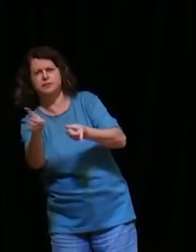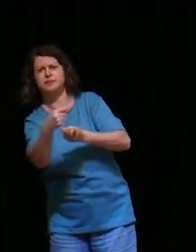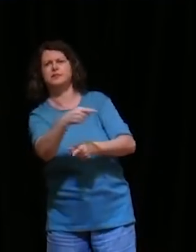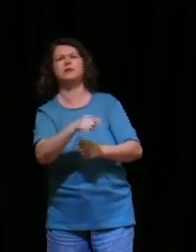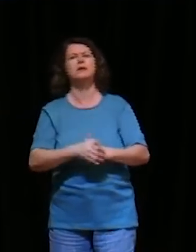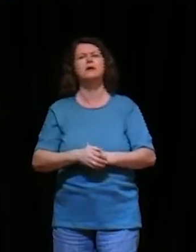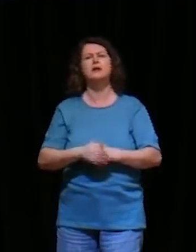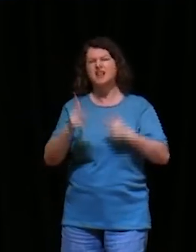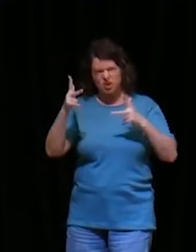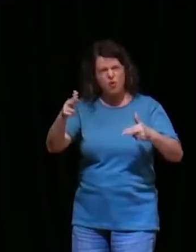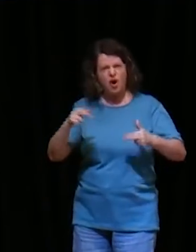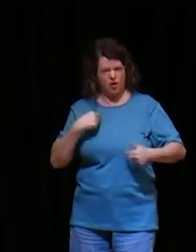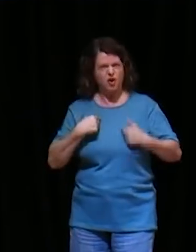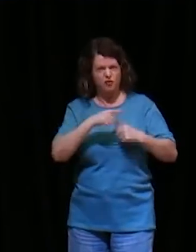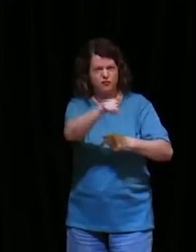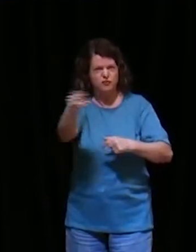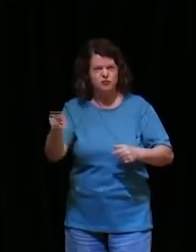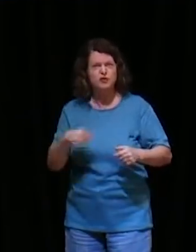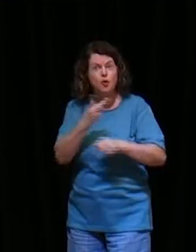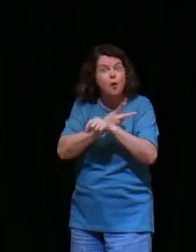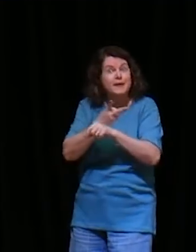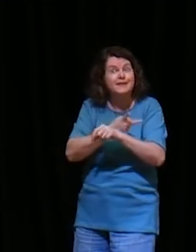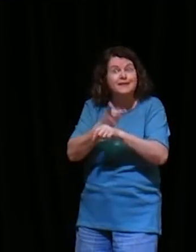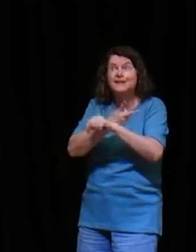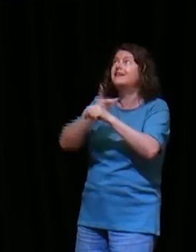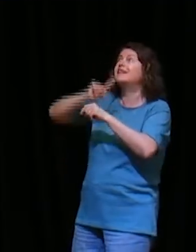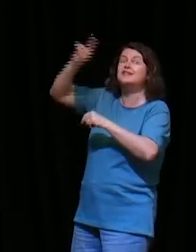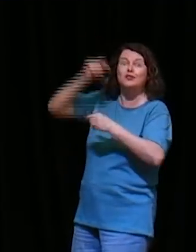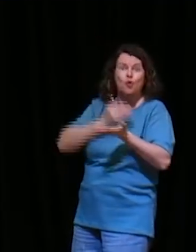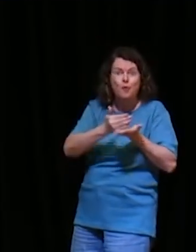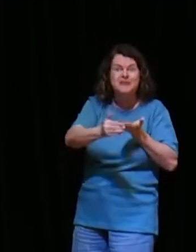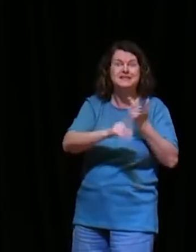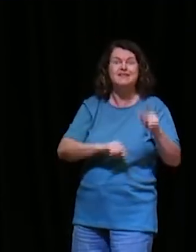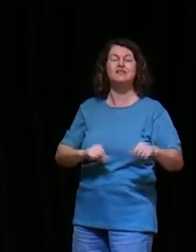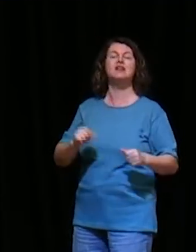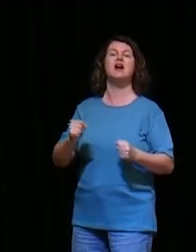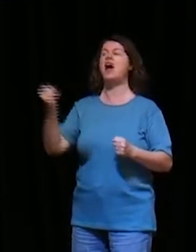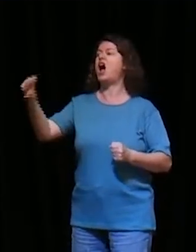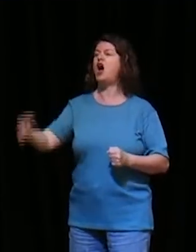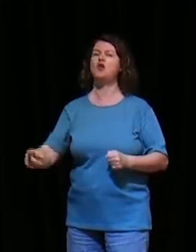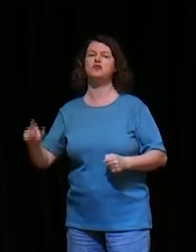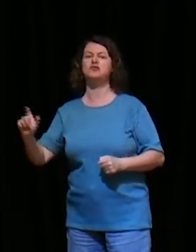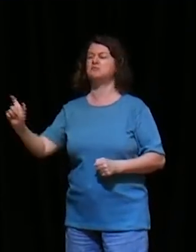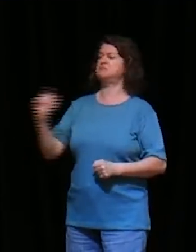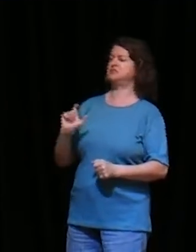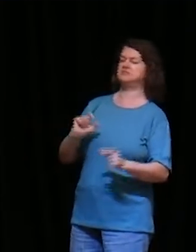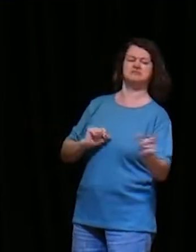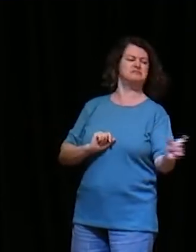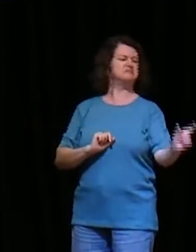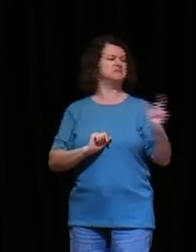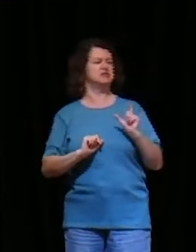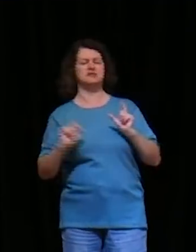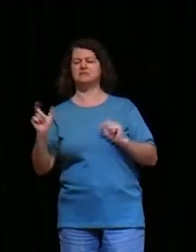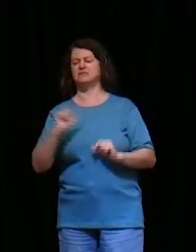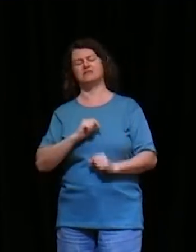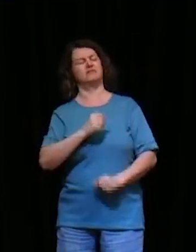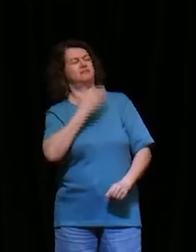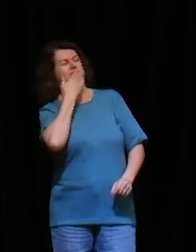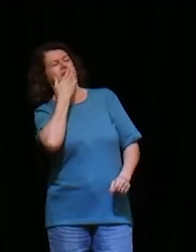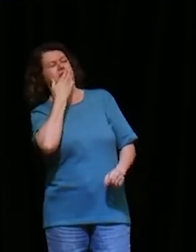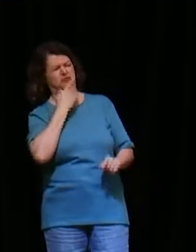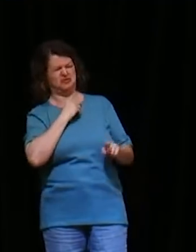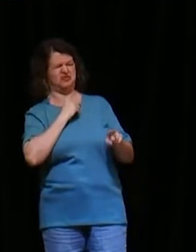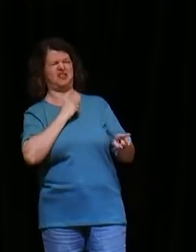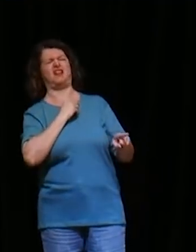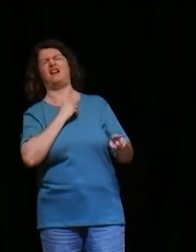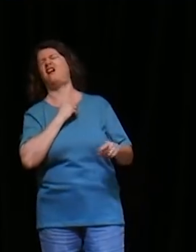restauração, tem gente que vai dizer para você, você não vai conseguir, você não vai chegar lá, eu vou destruir a tua vida, você não vai poder,